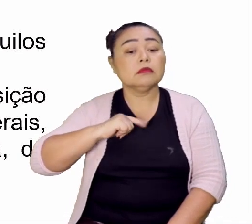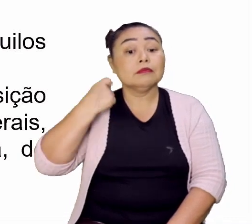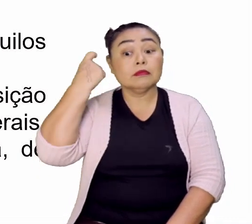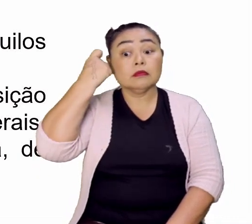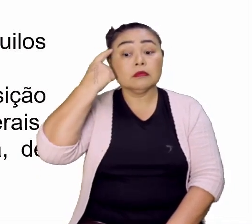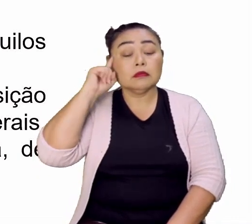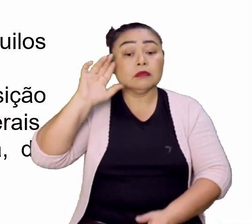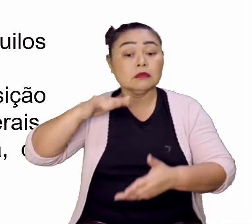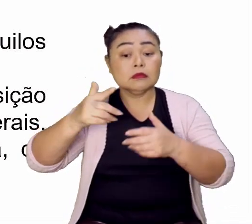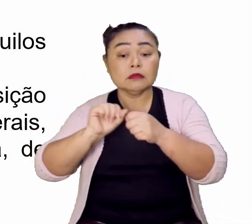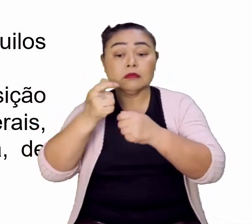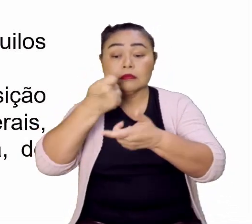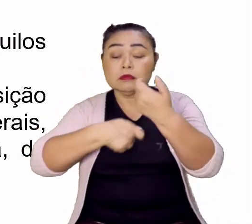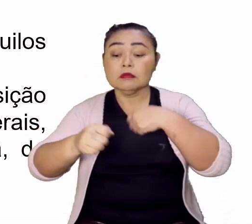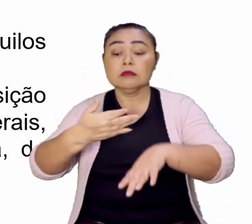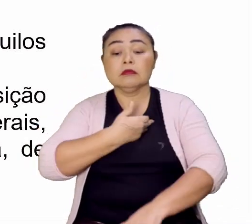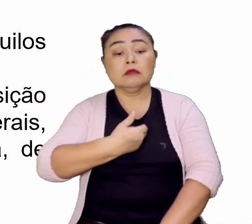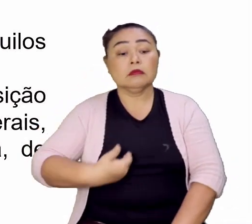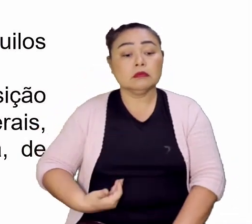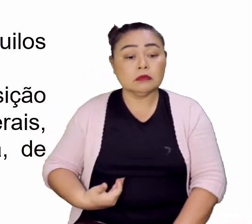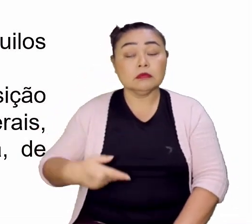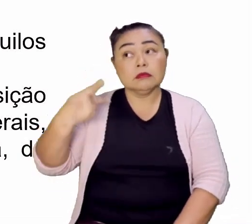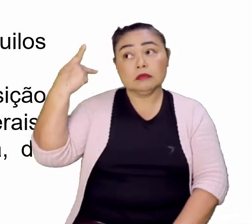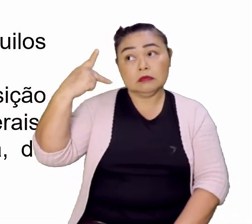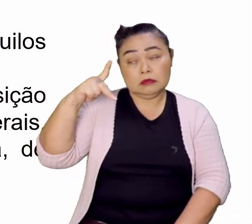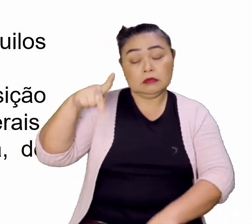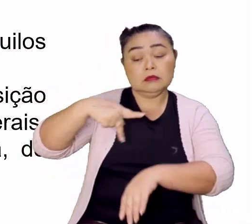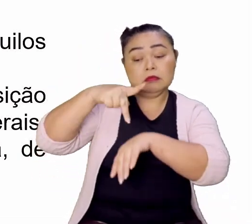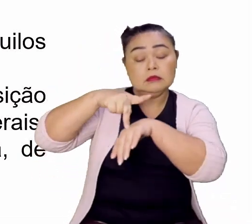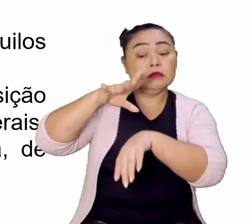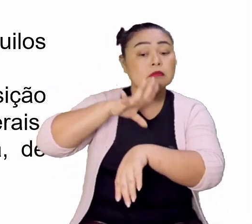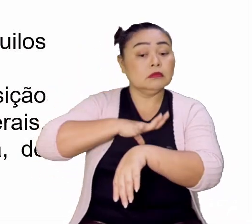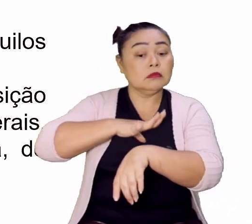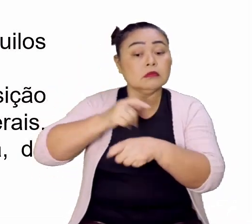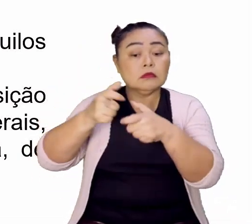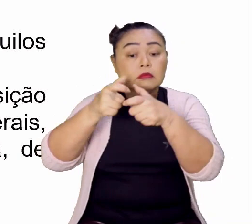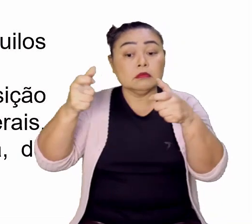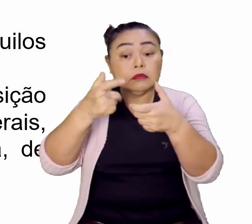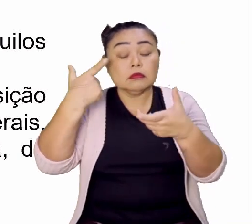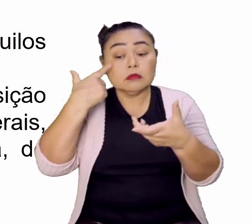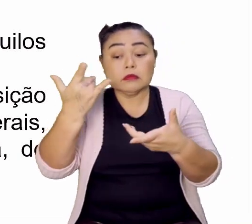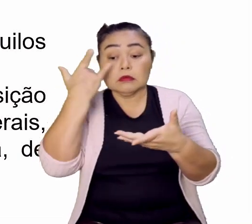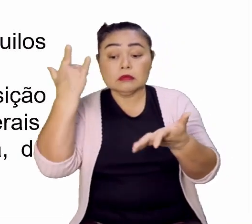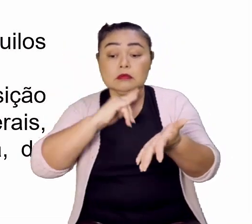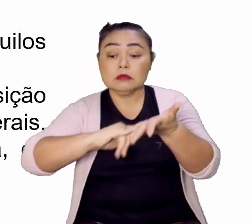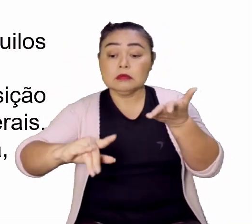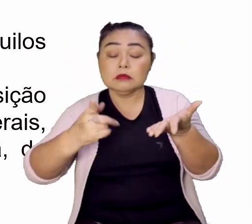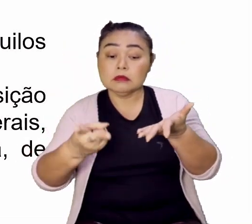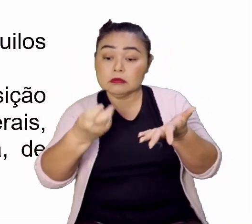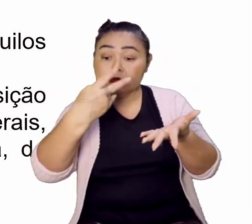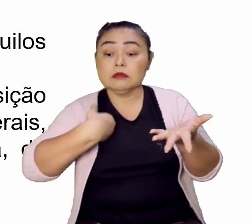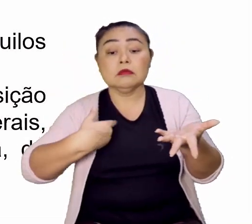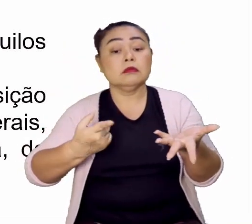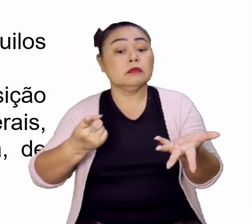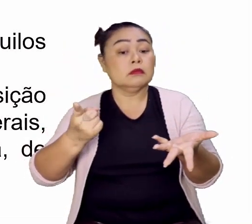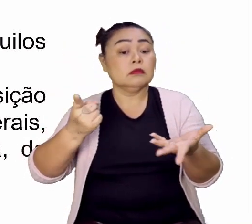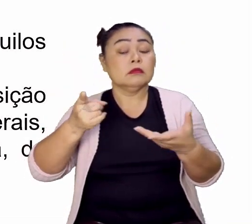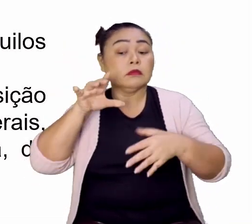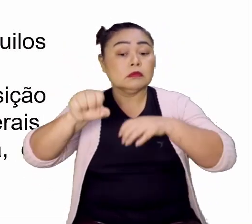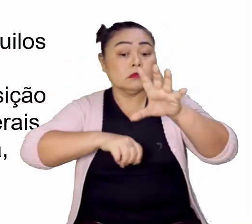modernizar a administração pública de seu país e ampliar ao máximo os lucros provenientes da exploração colonial, principalmente